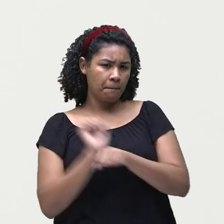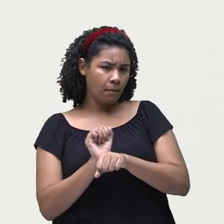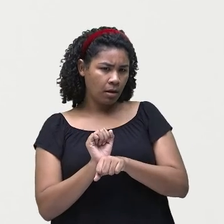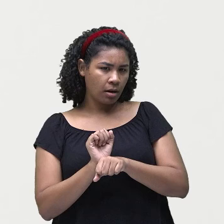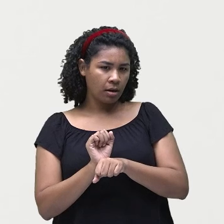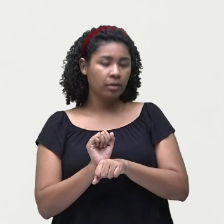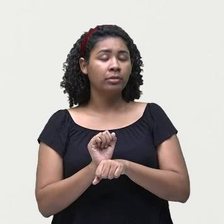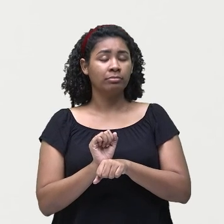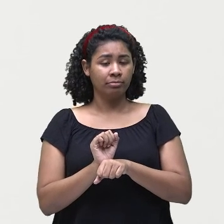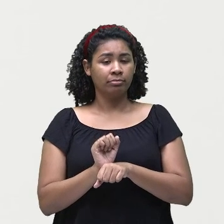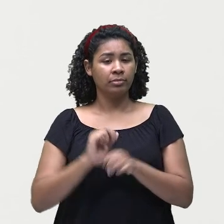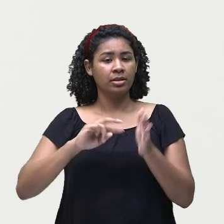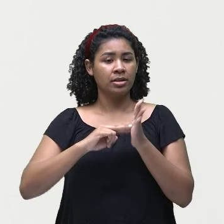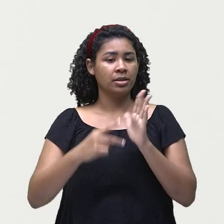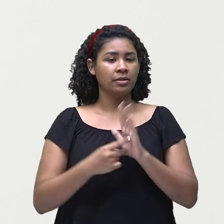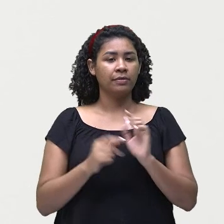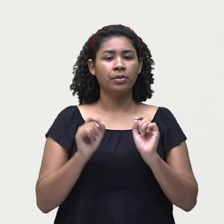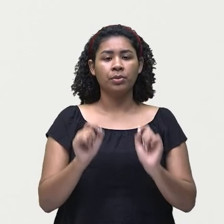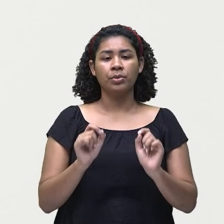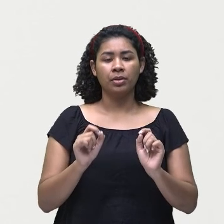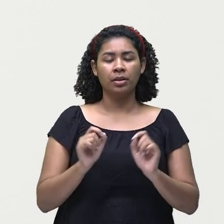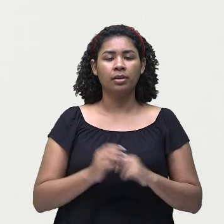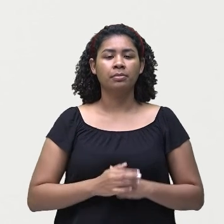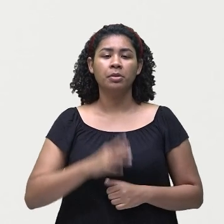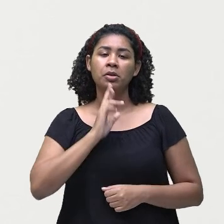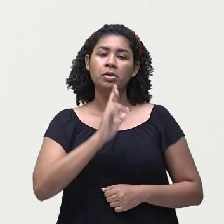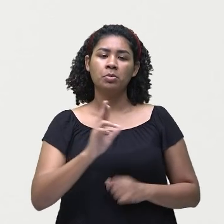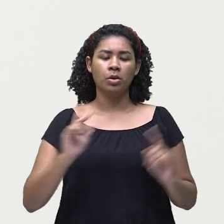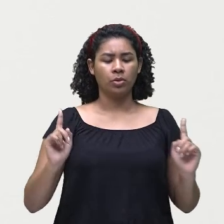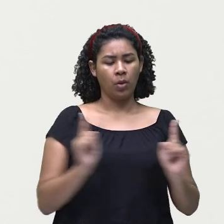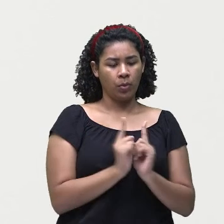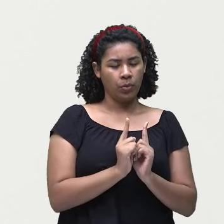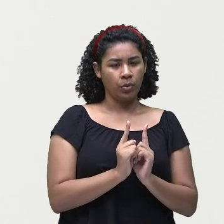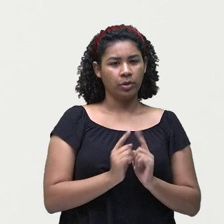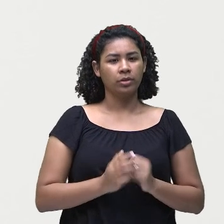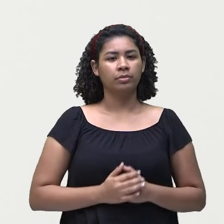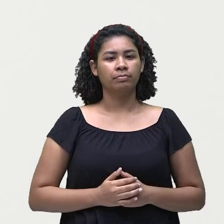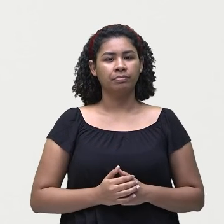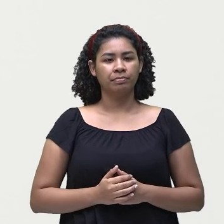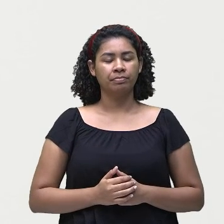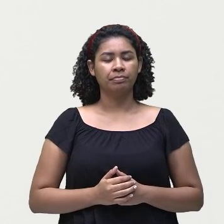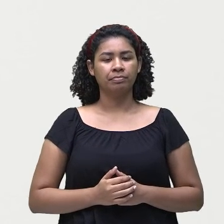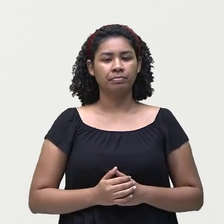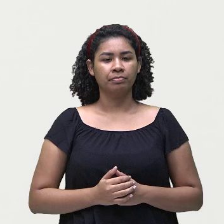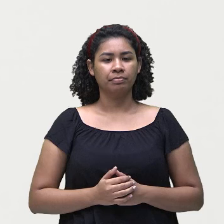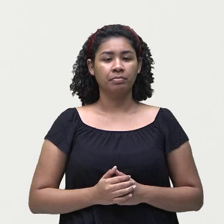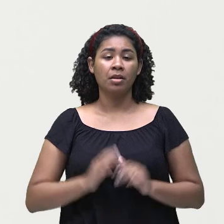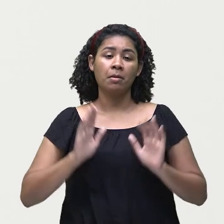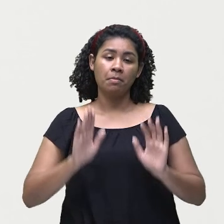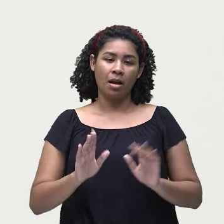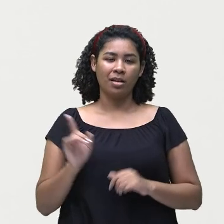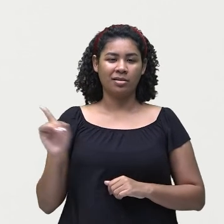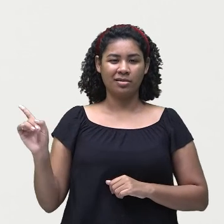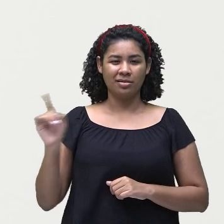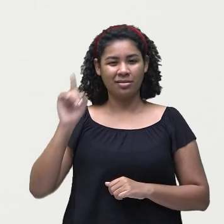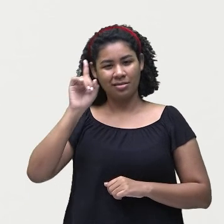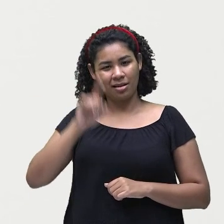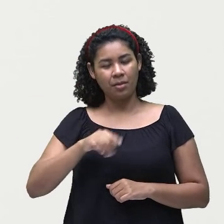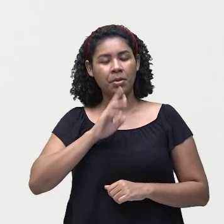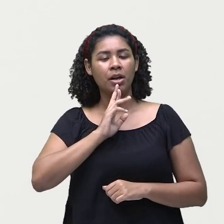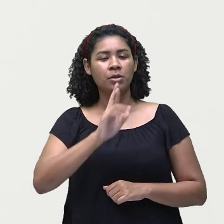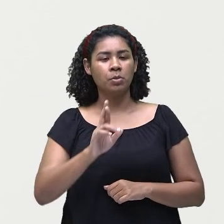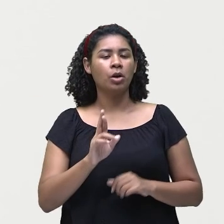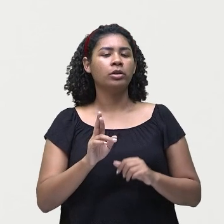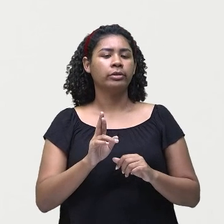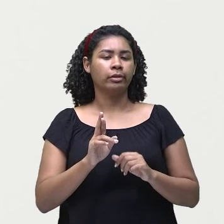E aí, seria uma short answer, ok? Yes, I can. Mas como é uma long answer, yes, I can